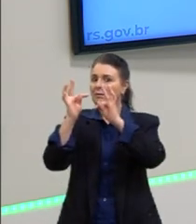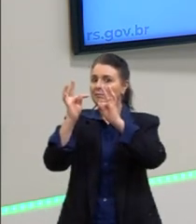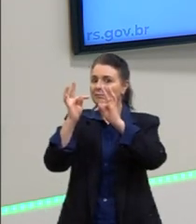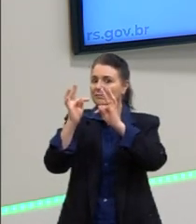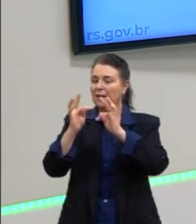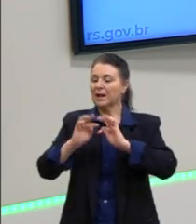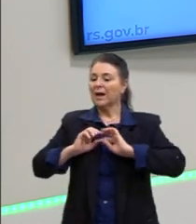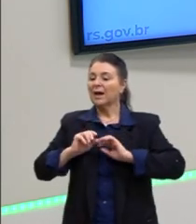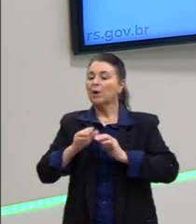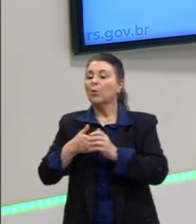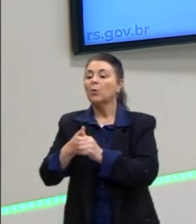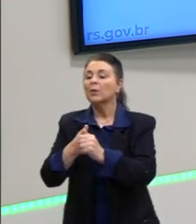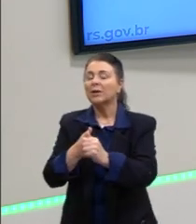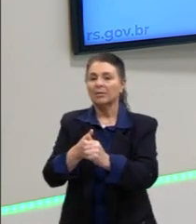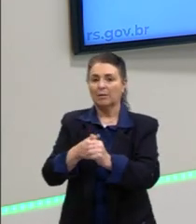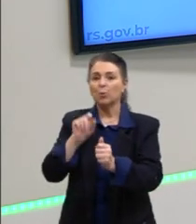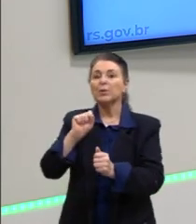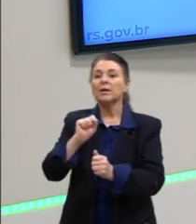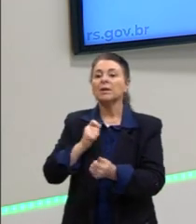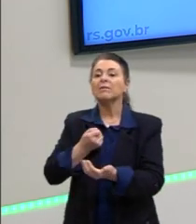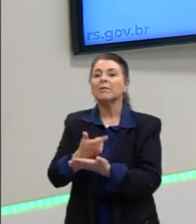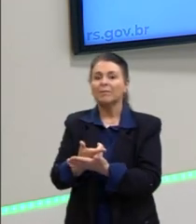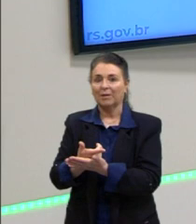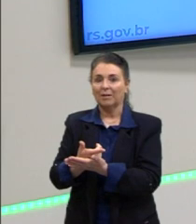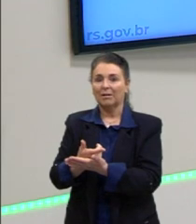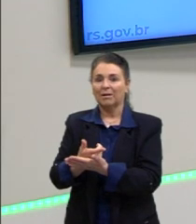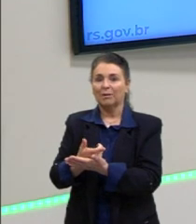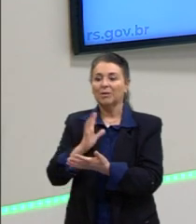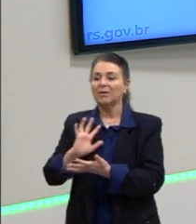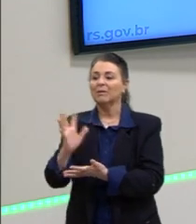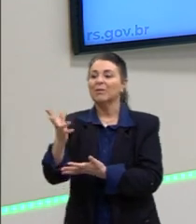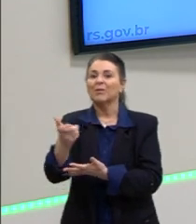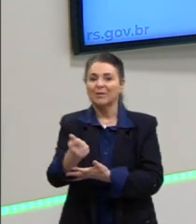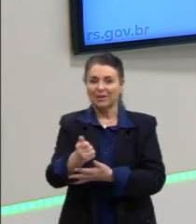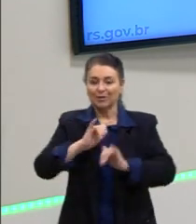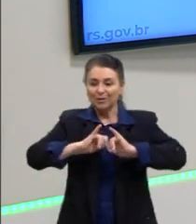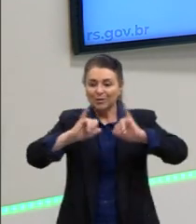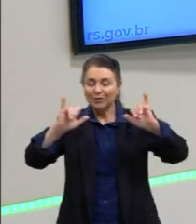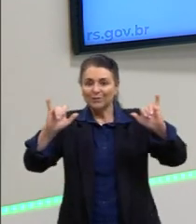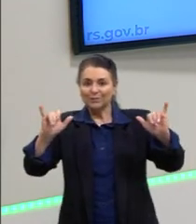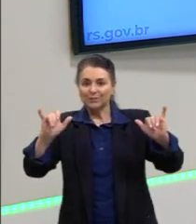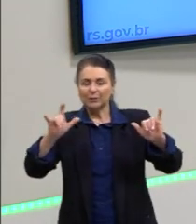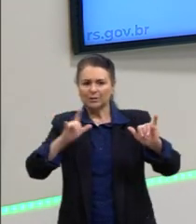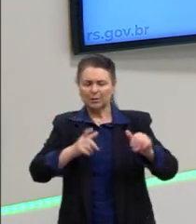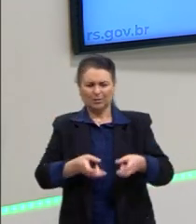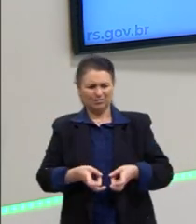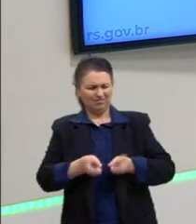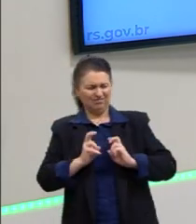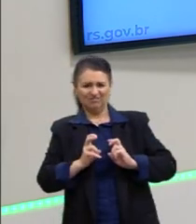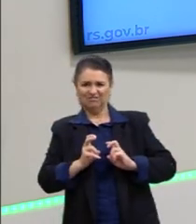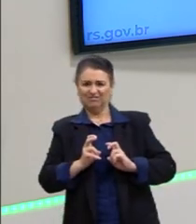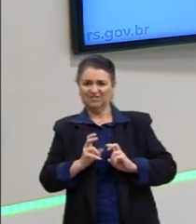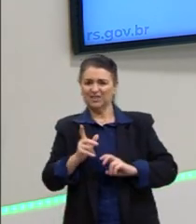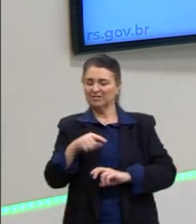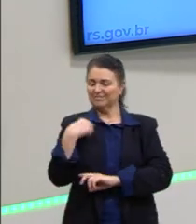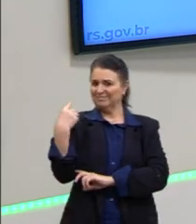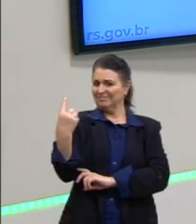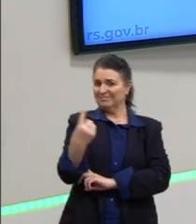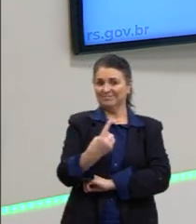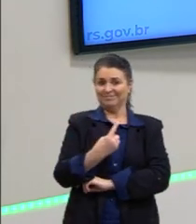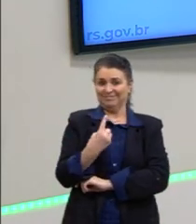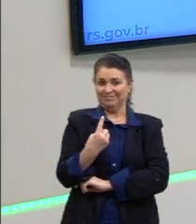consumido, que deve ser reproduzido nas rádios para ser consumido. E aí, muitas vezes, nós temos a impressão que nós,